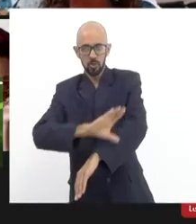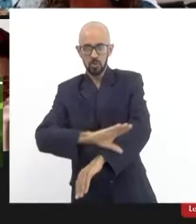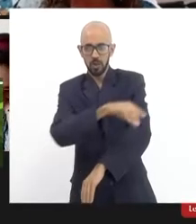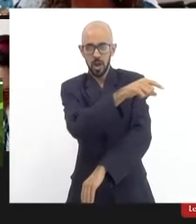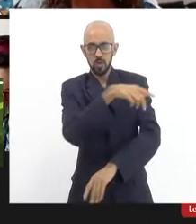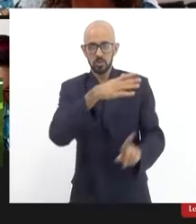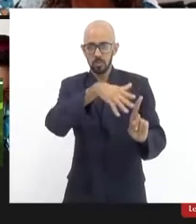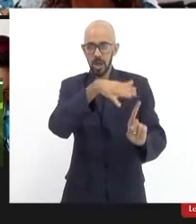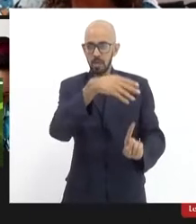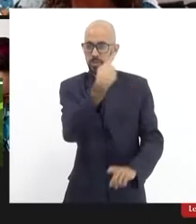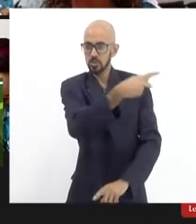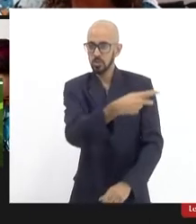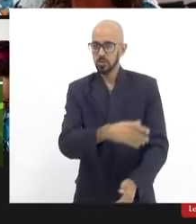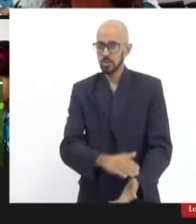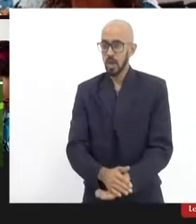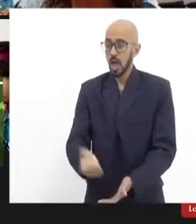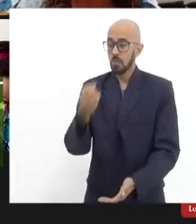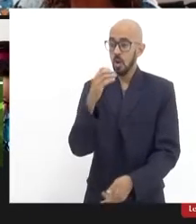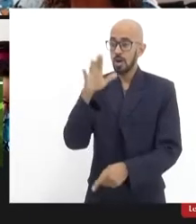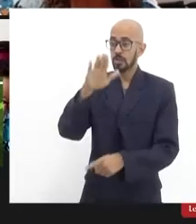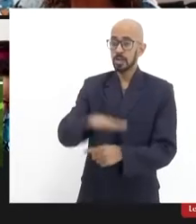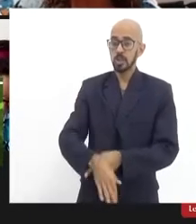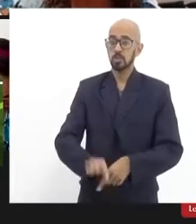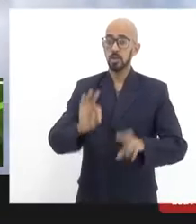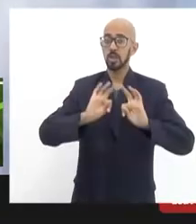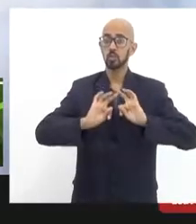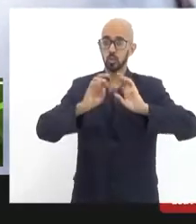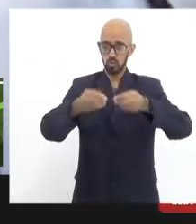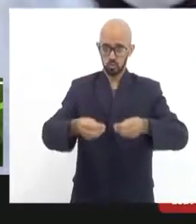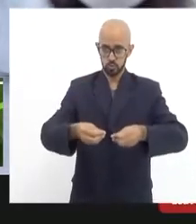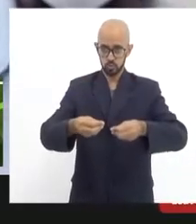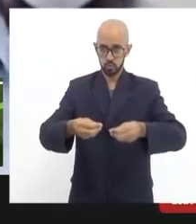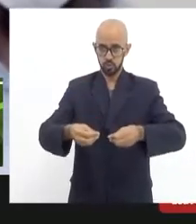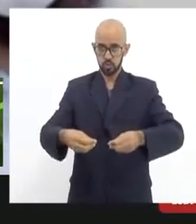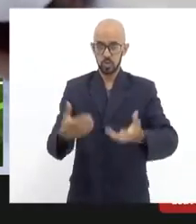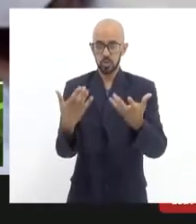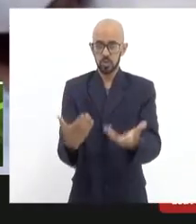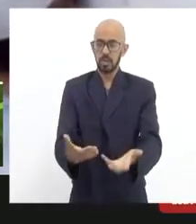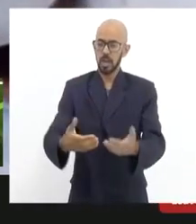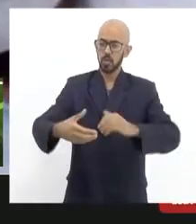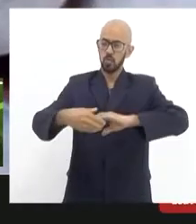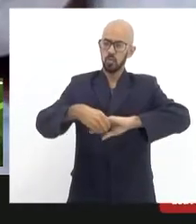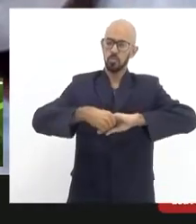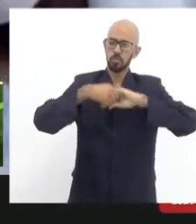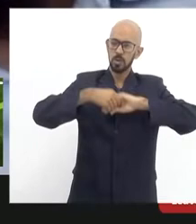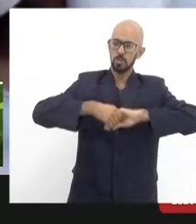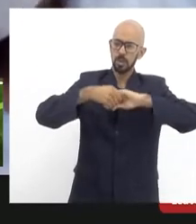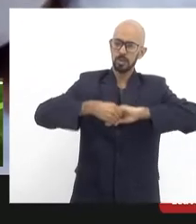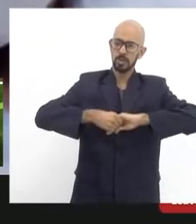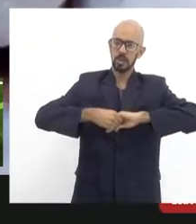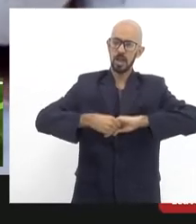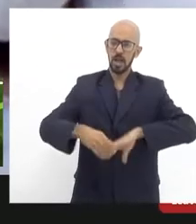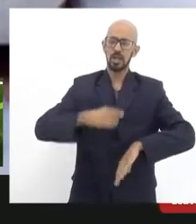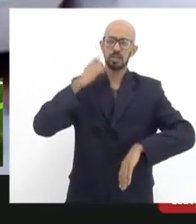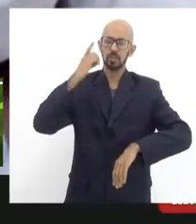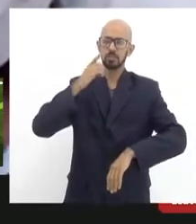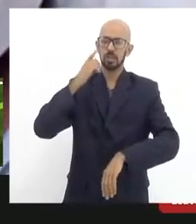Bom dia, boa tarde para todas e para todos. Quero saudar a deputada Jandira